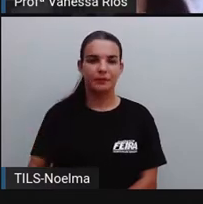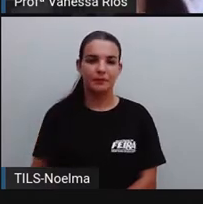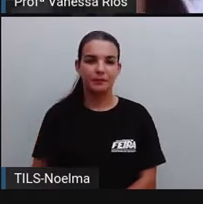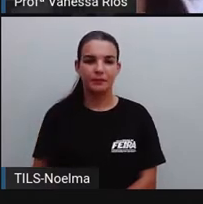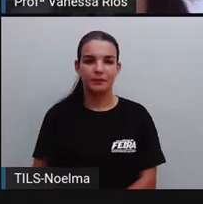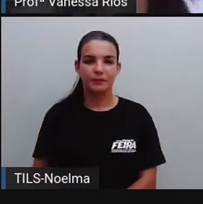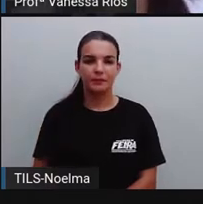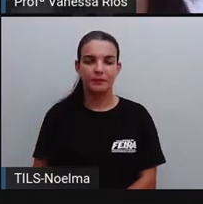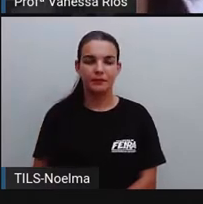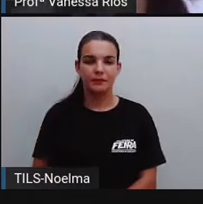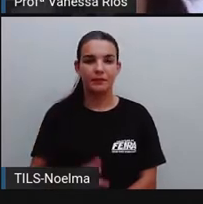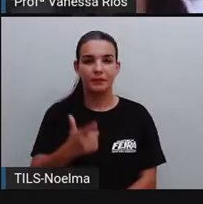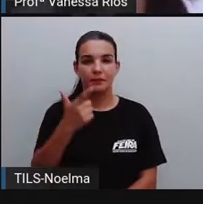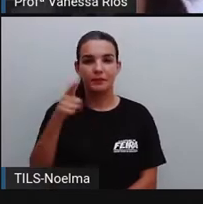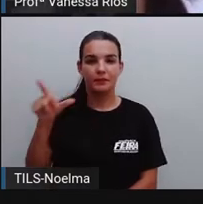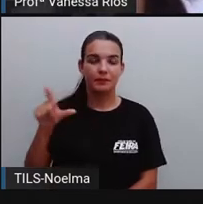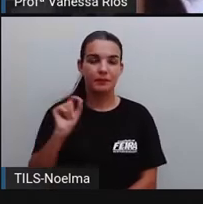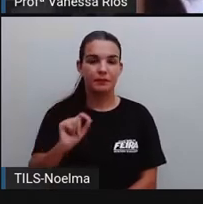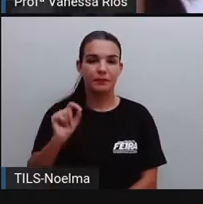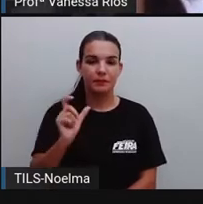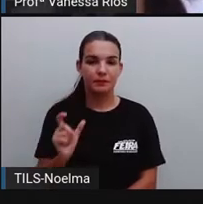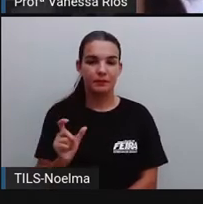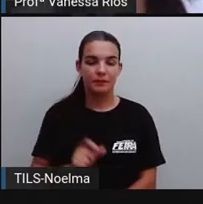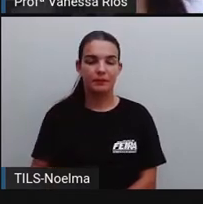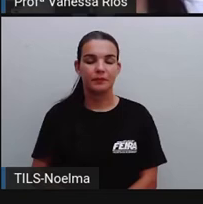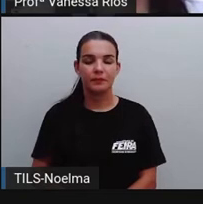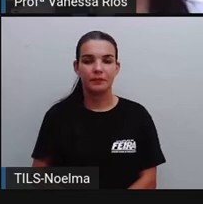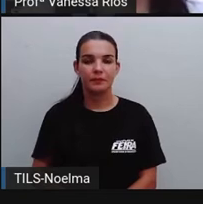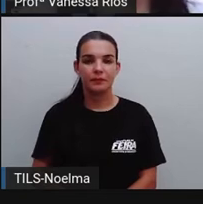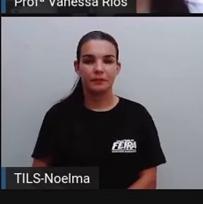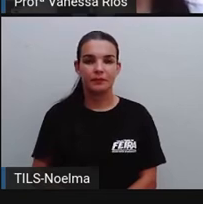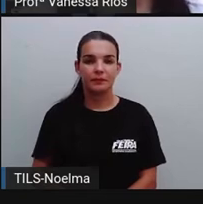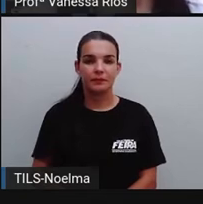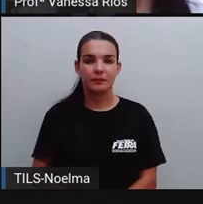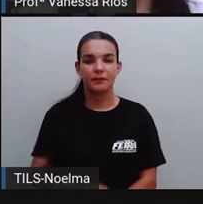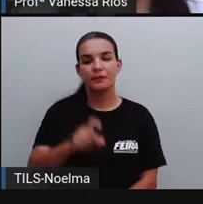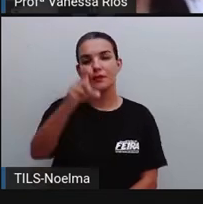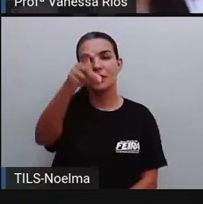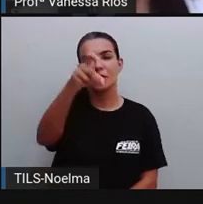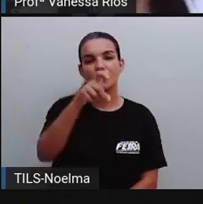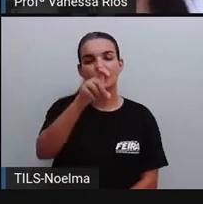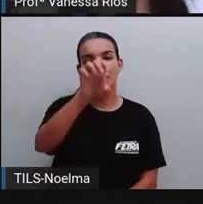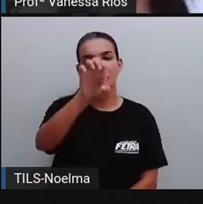Continuando. palavra agora é a palavra... Xerocar.